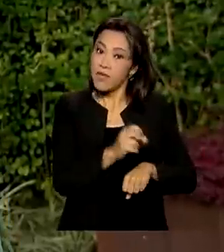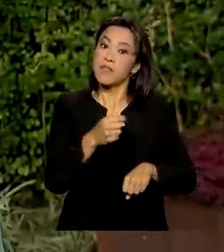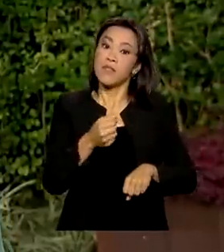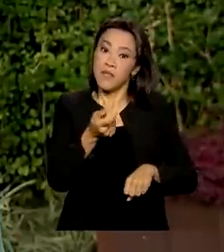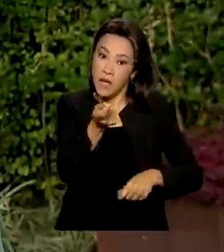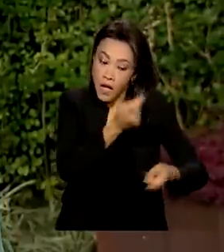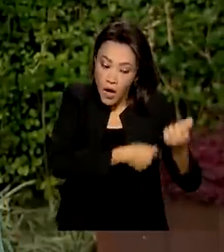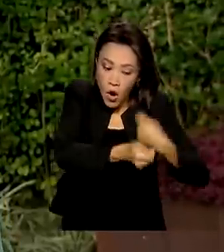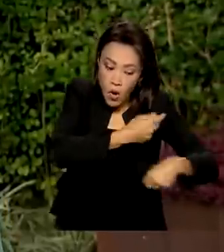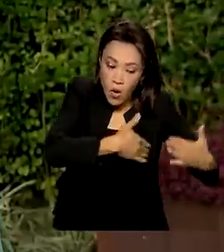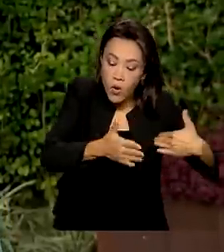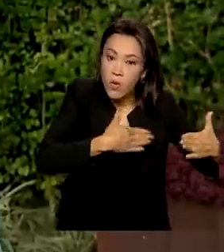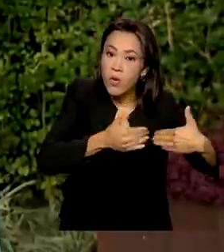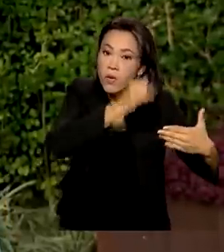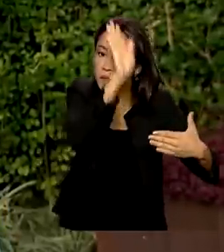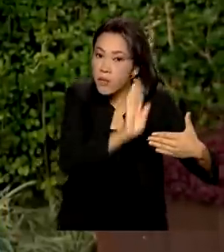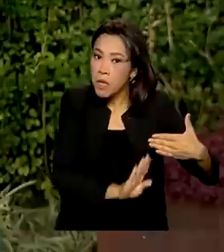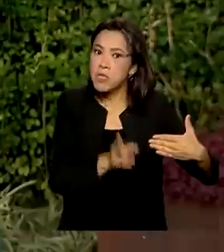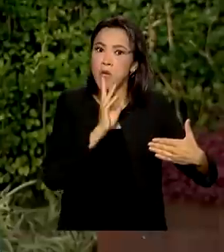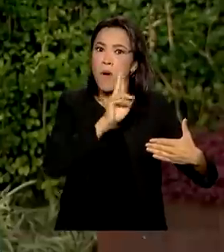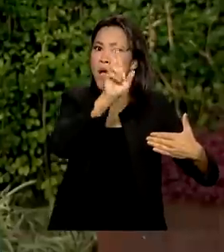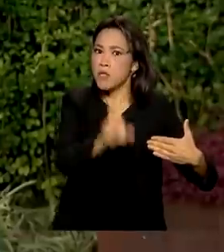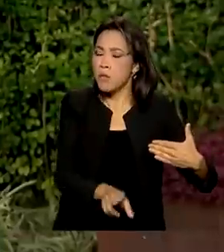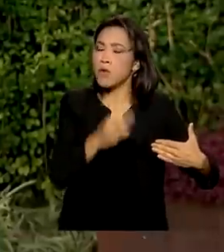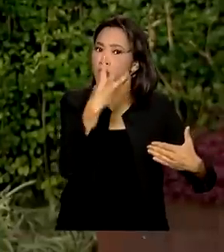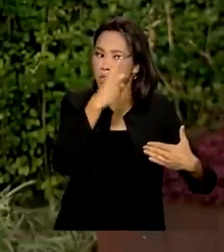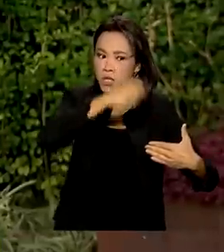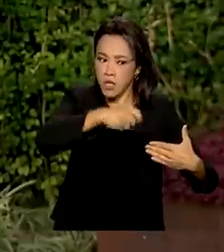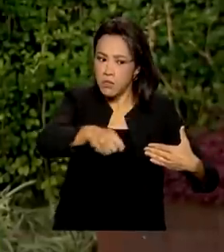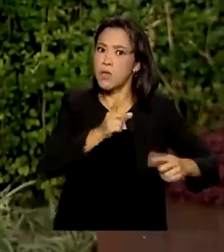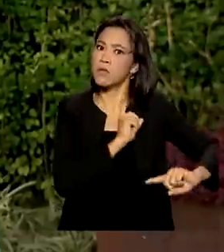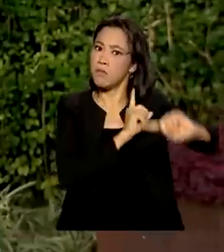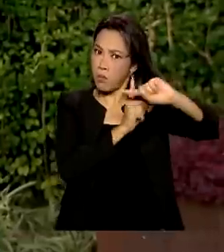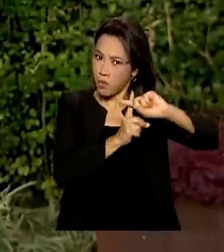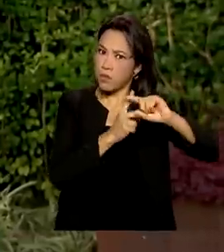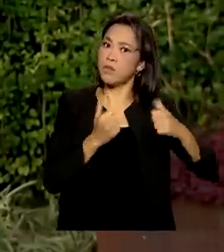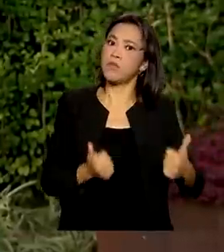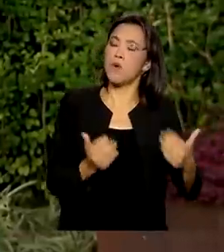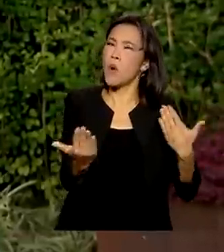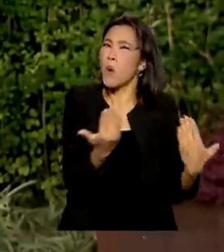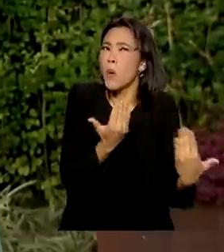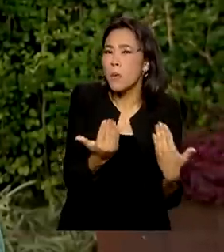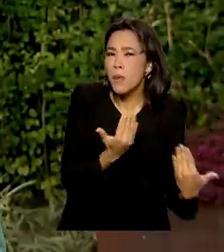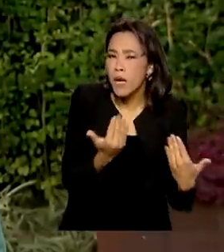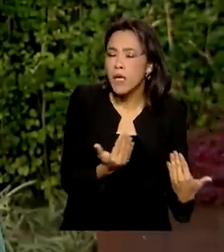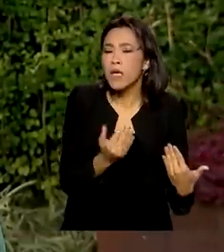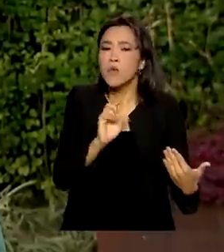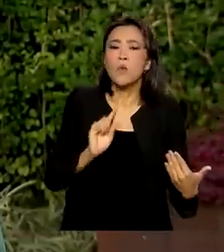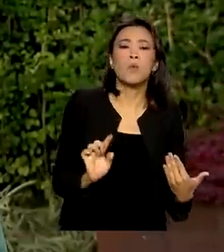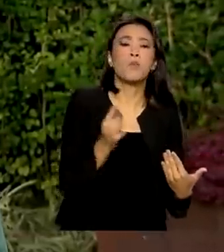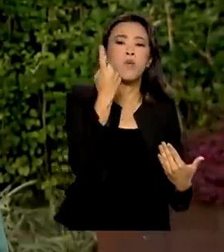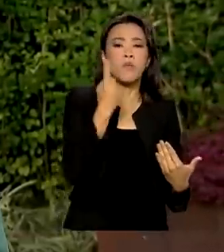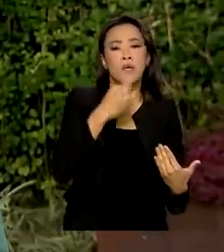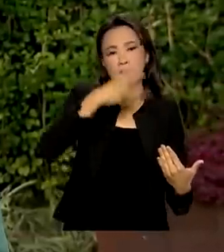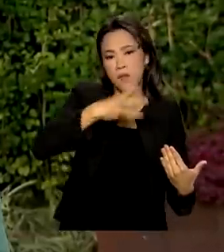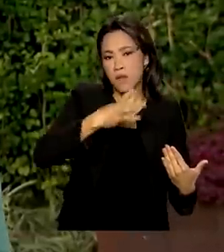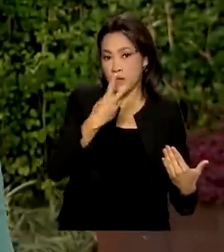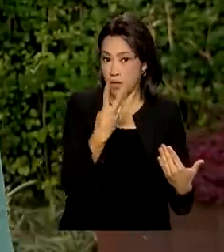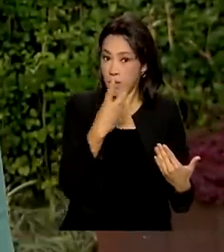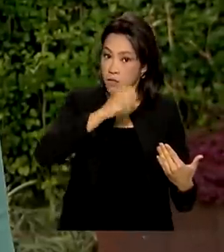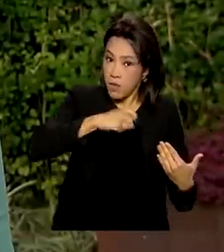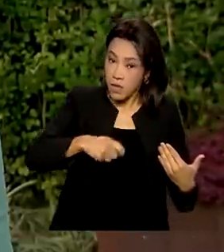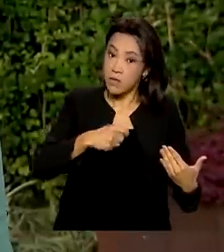economia brasileira alcança resultado trimestral positivo. Na comparação com o primeiro trimestre de